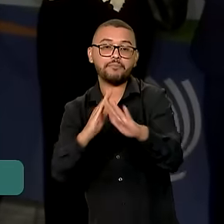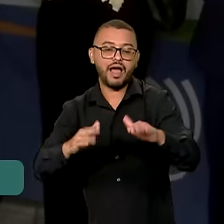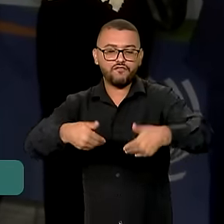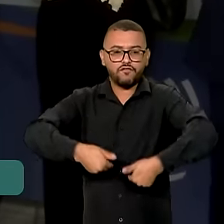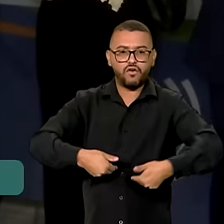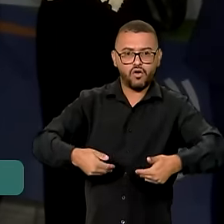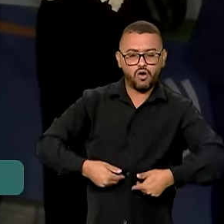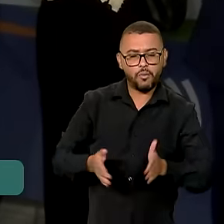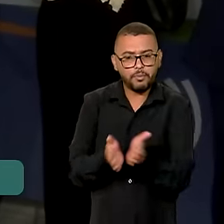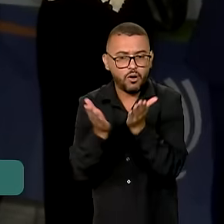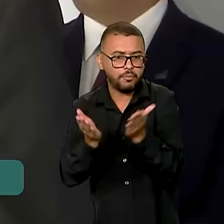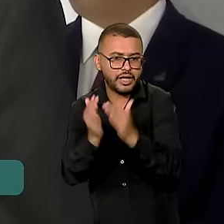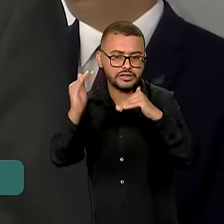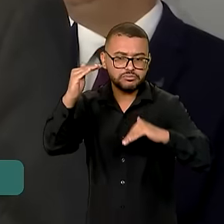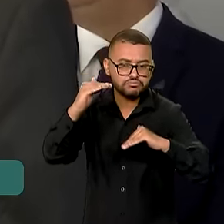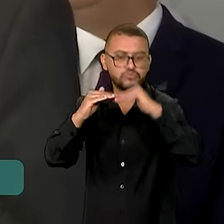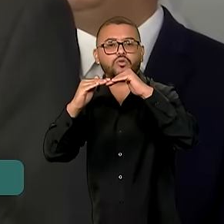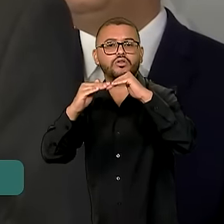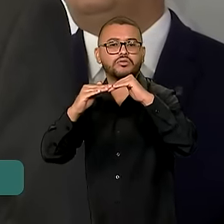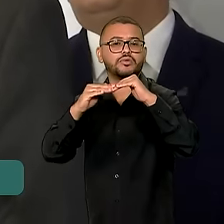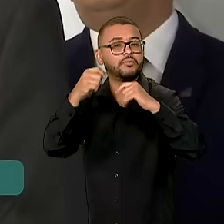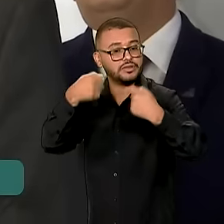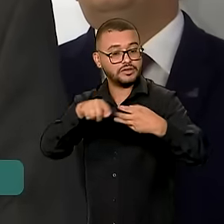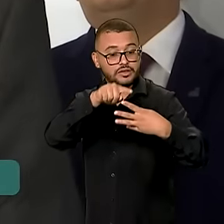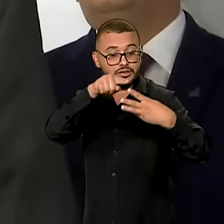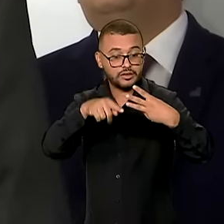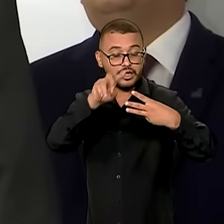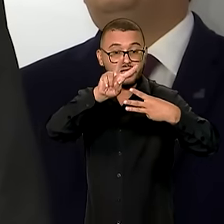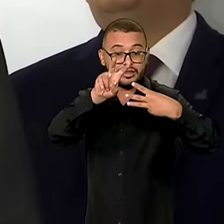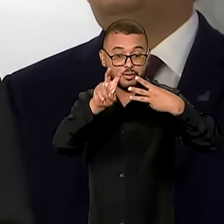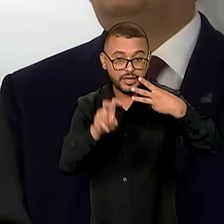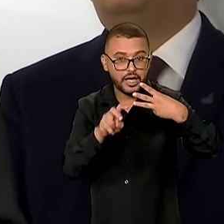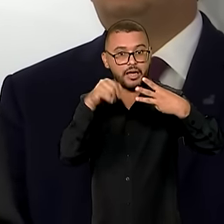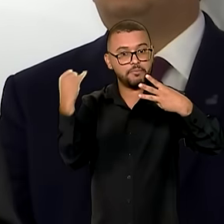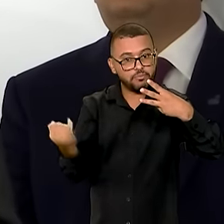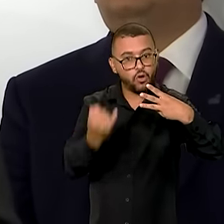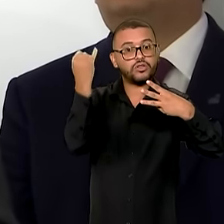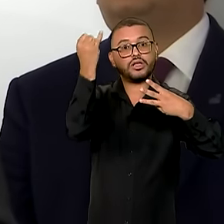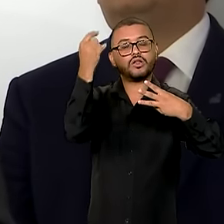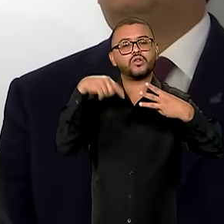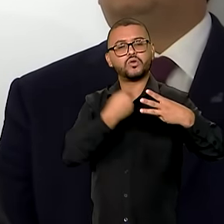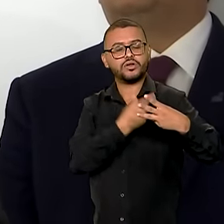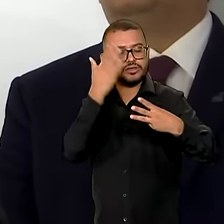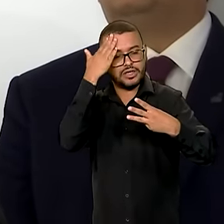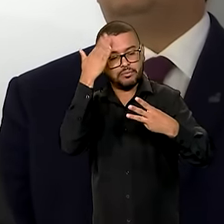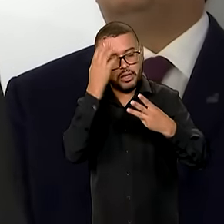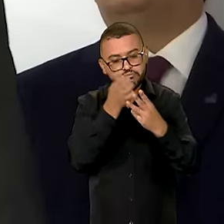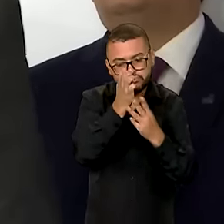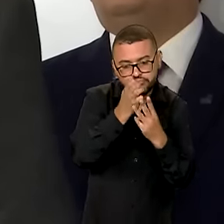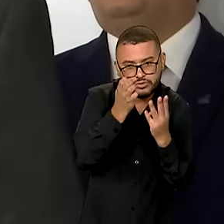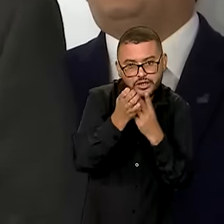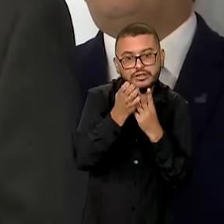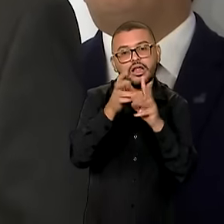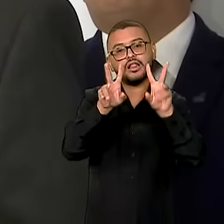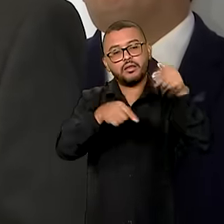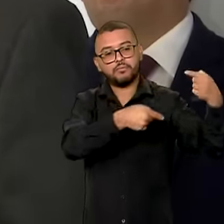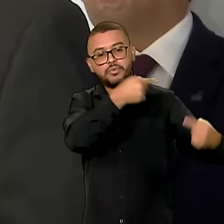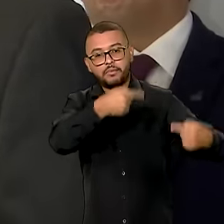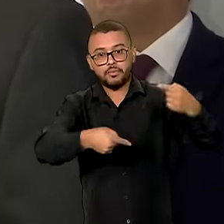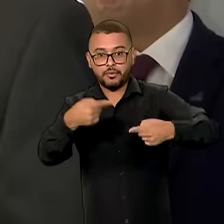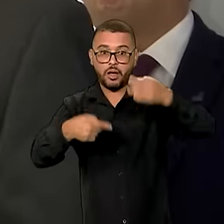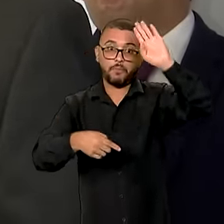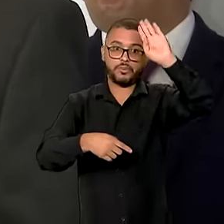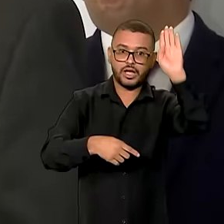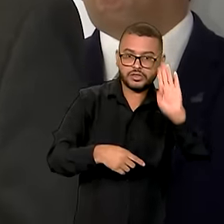pobreza e à desigualdade. A partir desses três eixos centrais, nós vamos fazer esse debate que já está acontecendo no Brasil